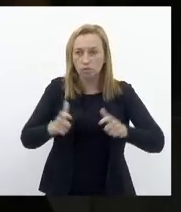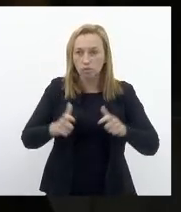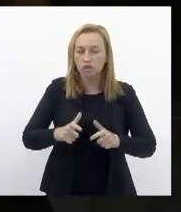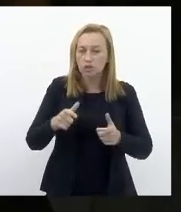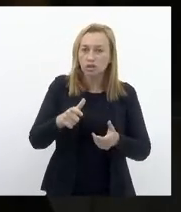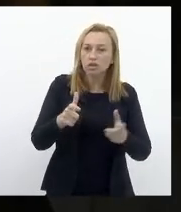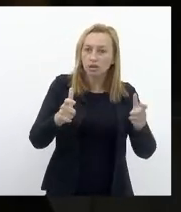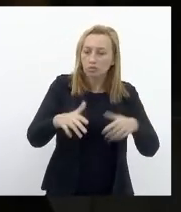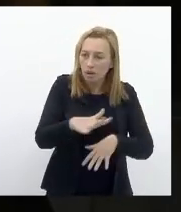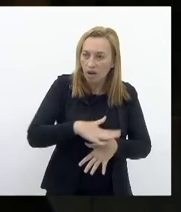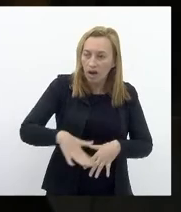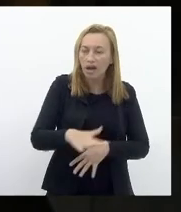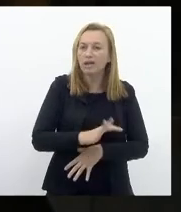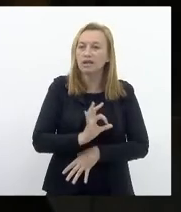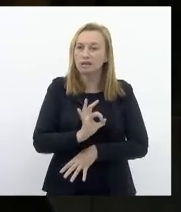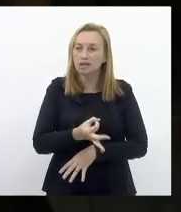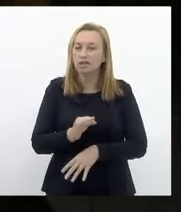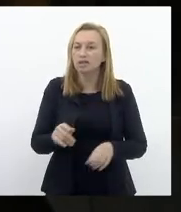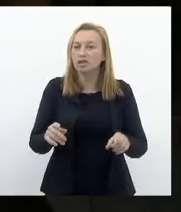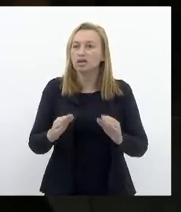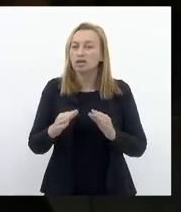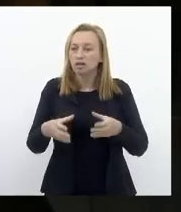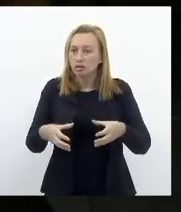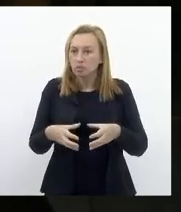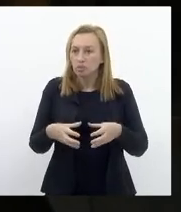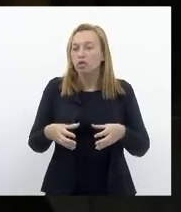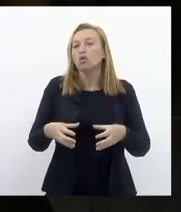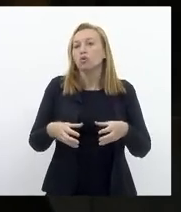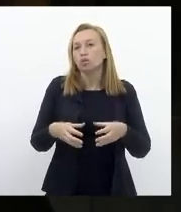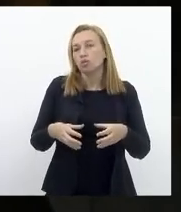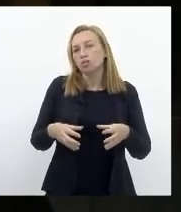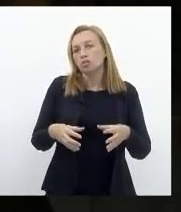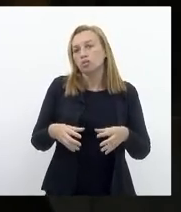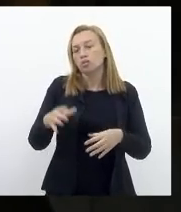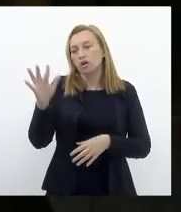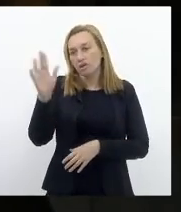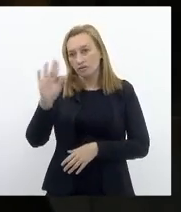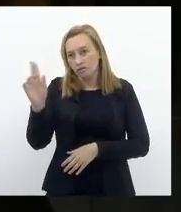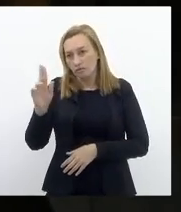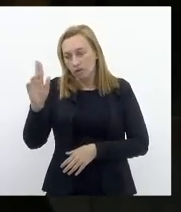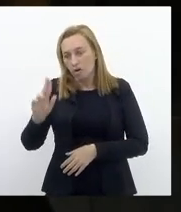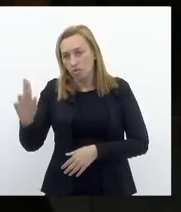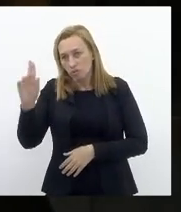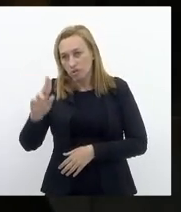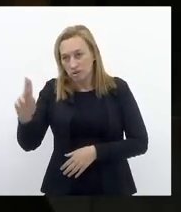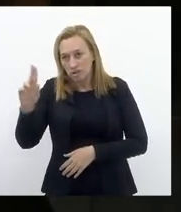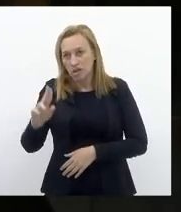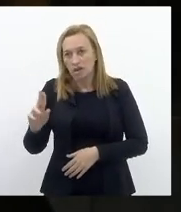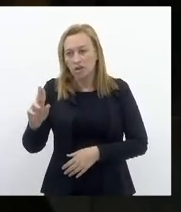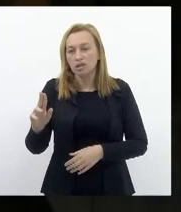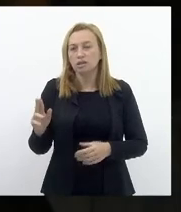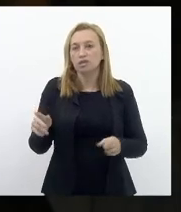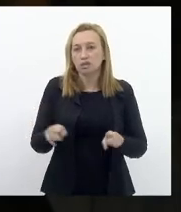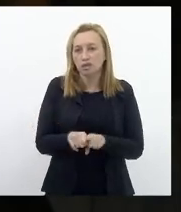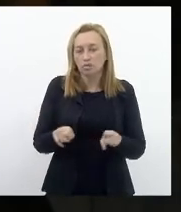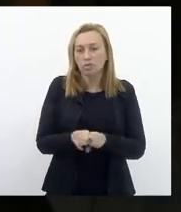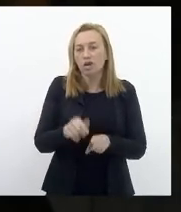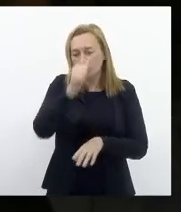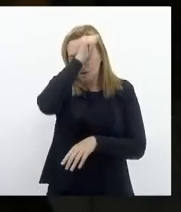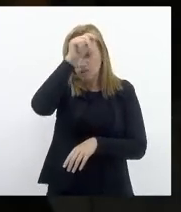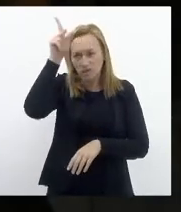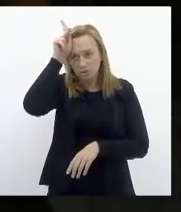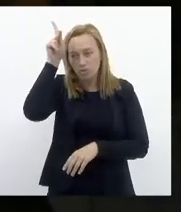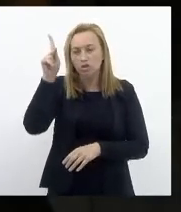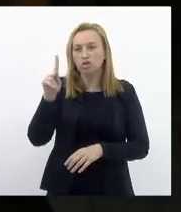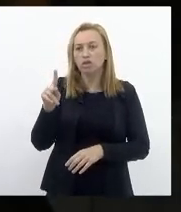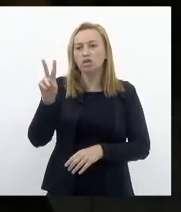Contígua também Tanto ao campus da UF Quanto à área da Defensoria Que pertence A Companhia Siderúrgica Nacional CSN A Prefeitura de